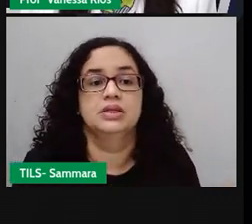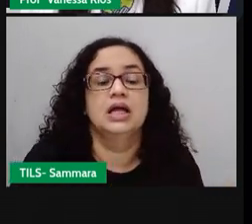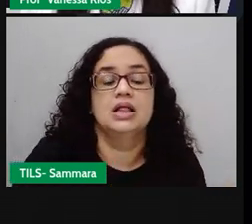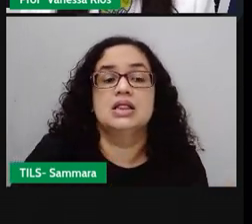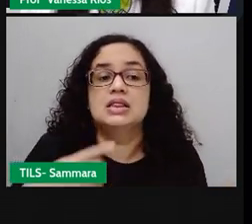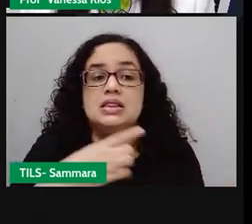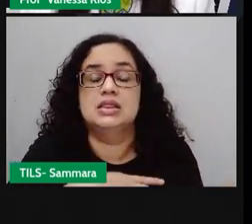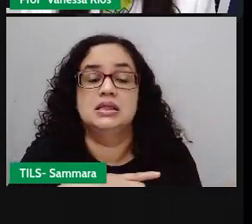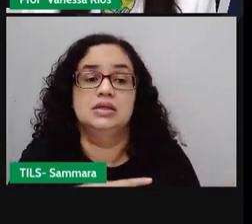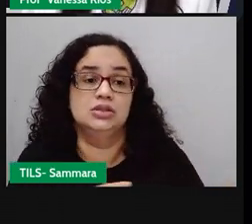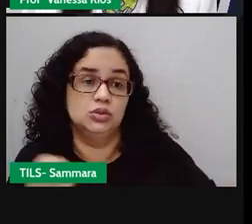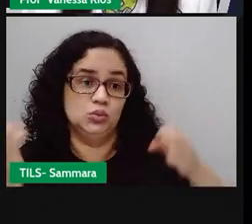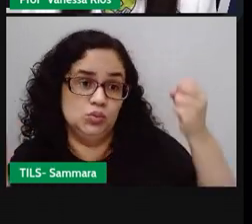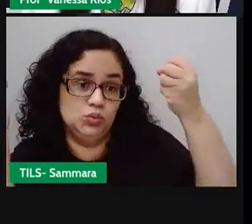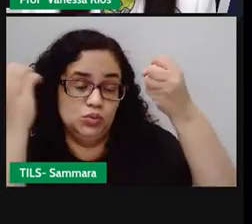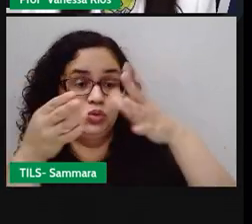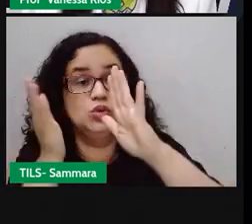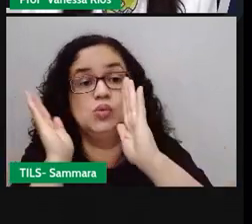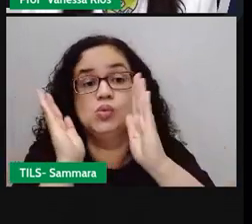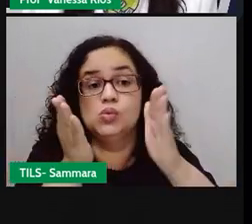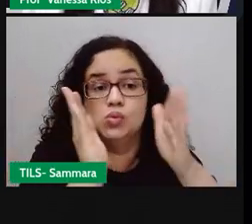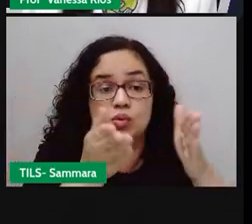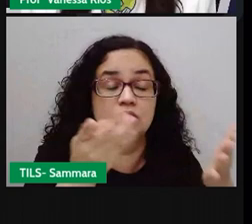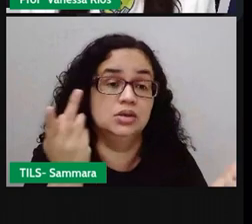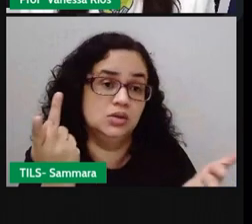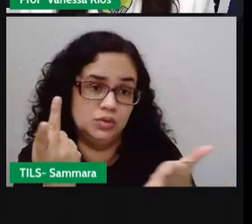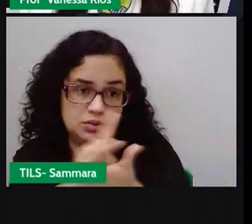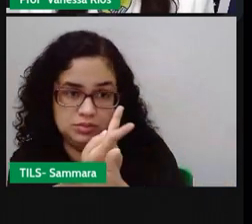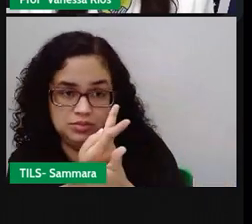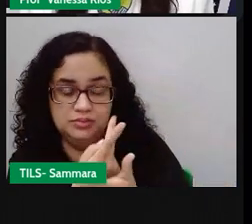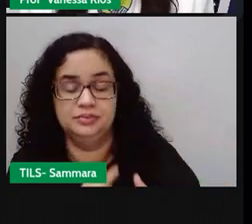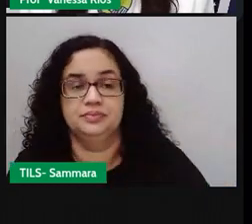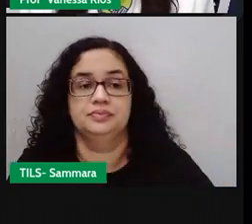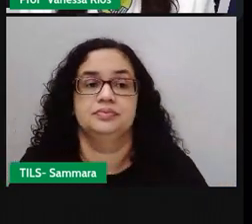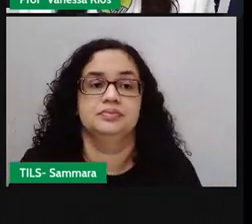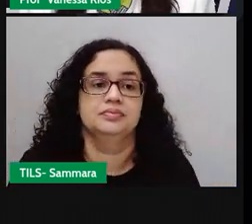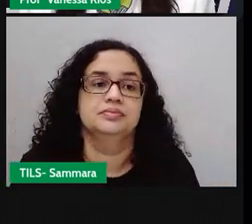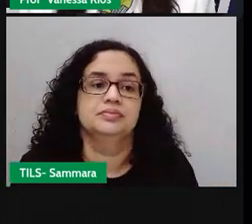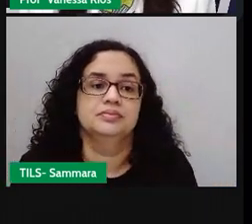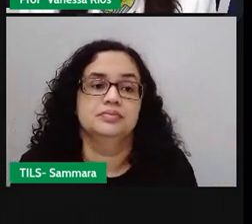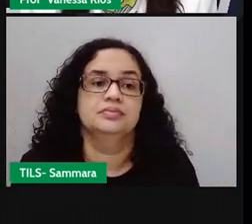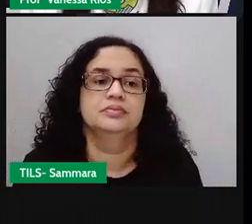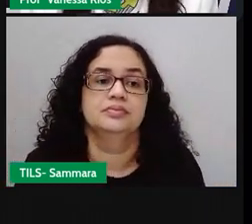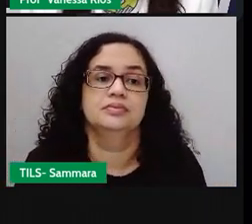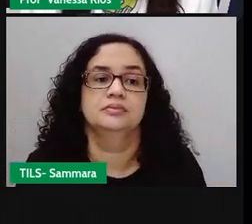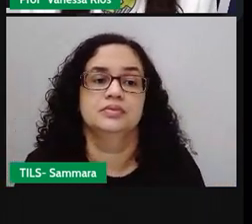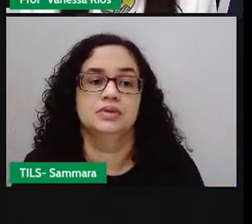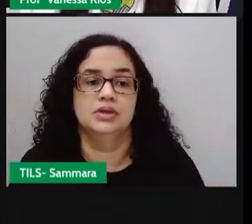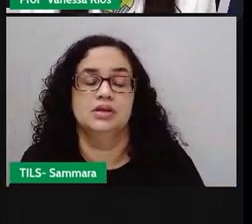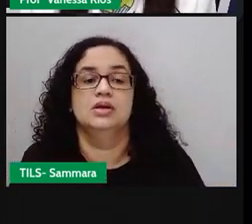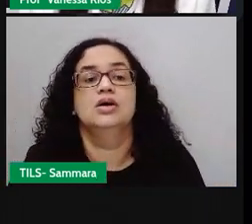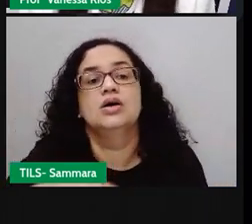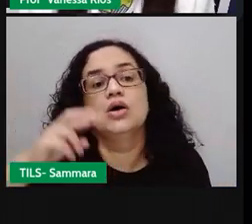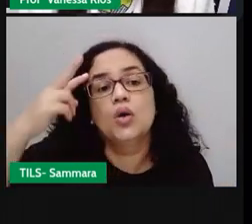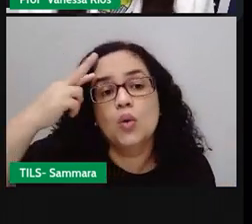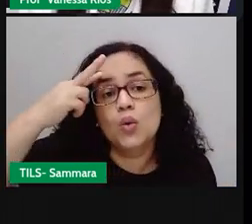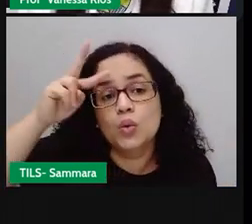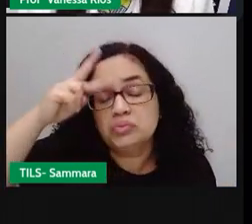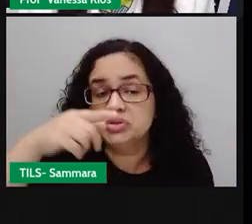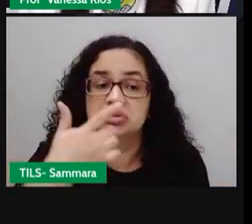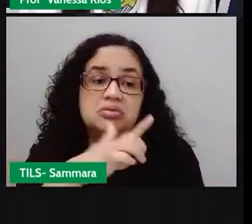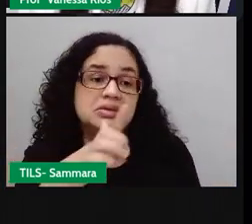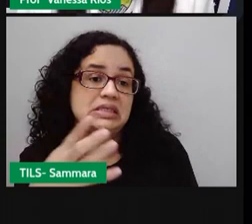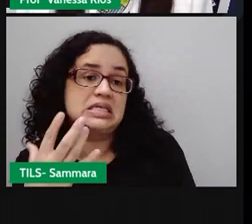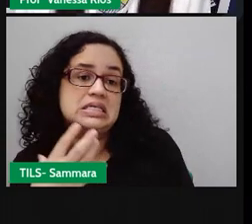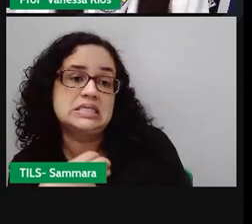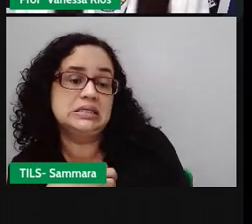tem um enredo, né? Tem uma ordem para que os fatos eles aconteçam. Desse jeito aí a história fica sem sentido.